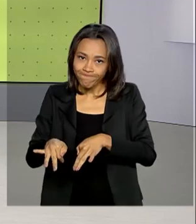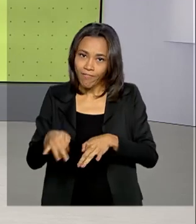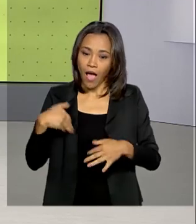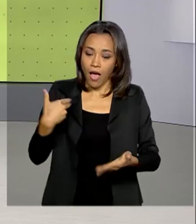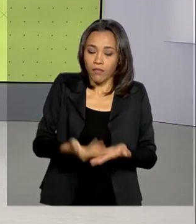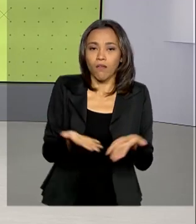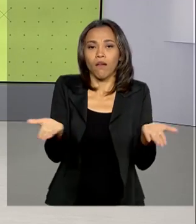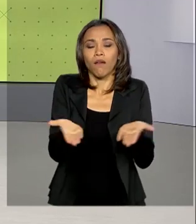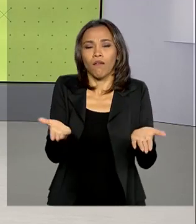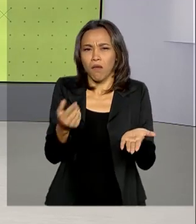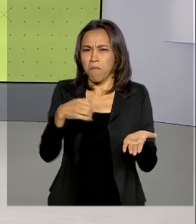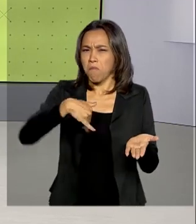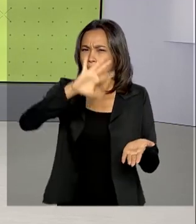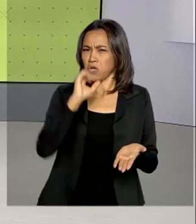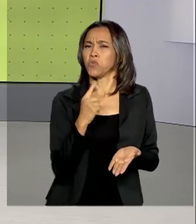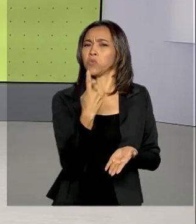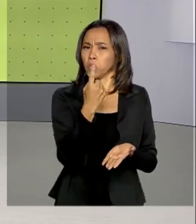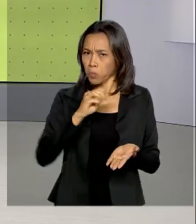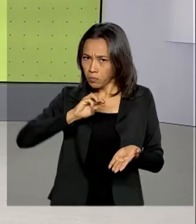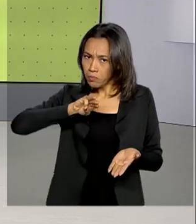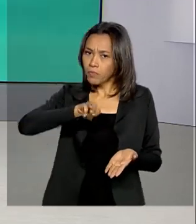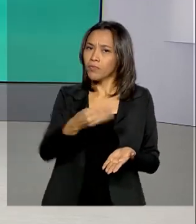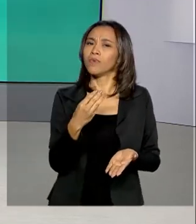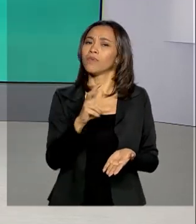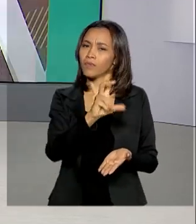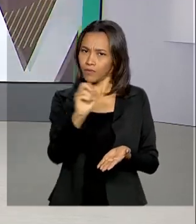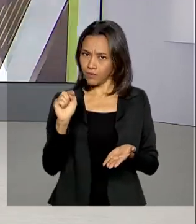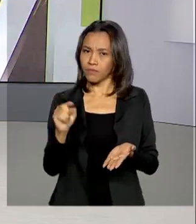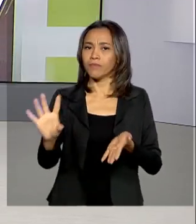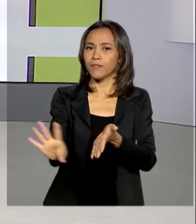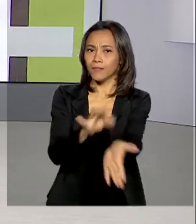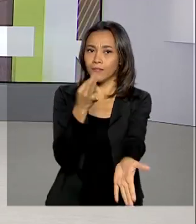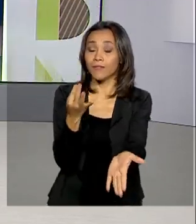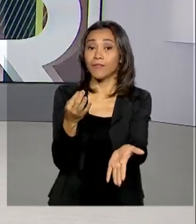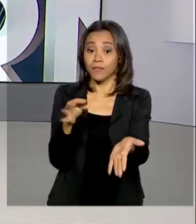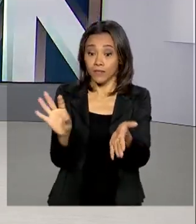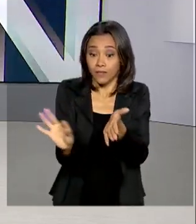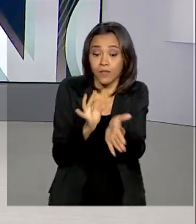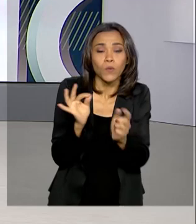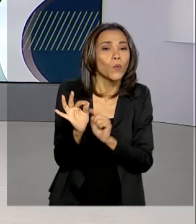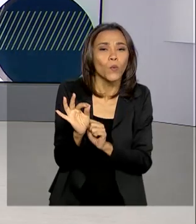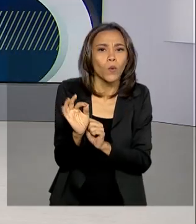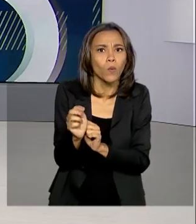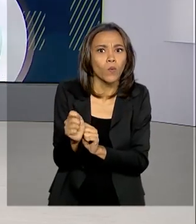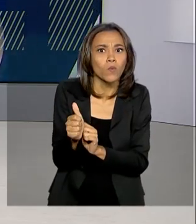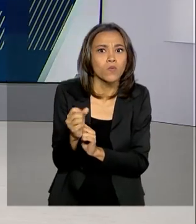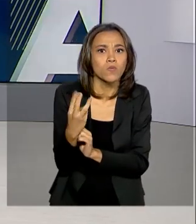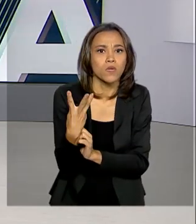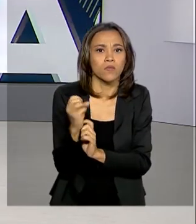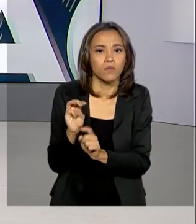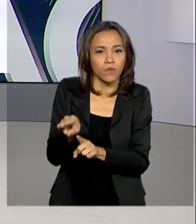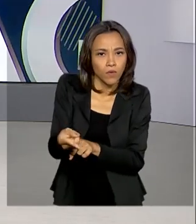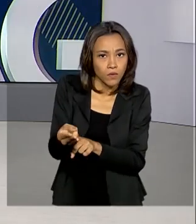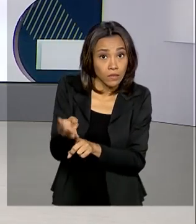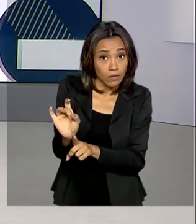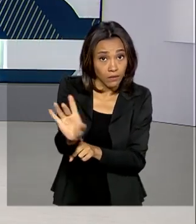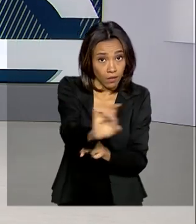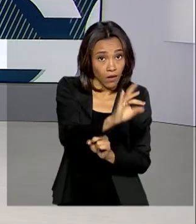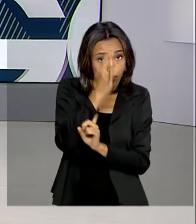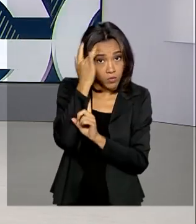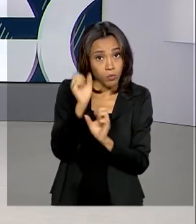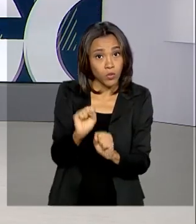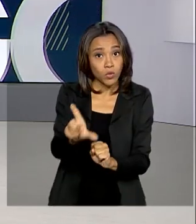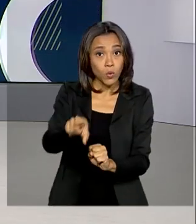Sisu registra mais de um milhão e meio de inscritos. E as inscrições aproximam-se de três milhões, já que cada participante pode